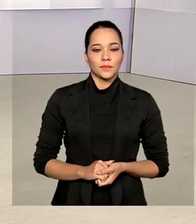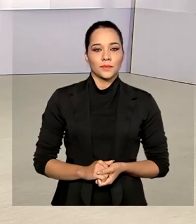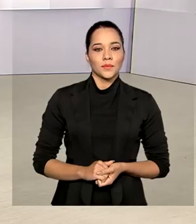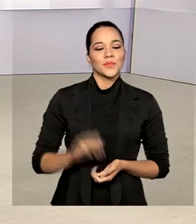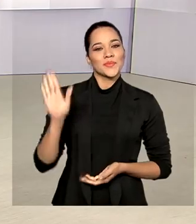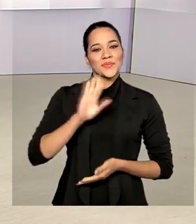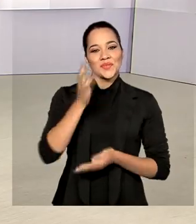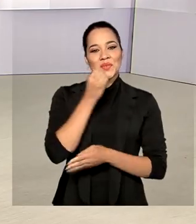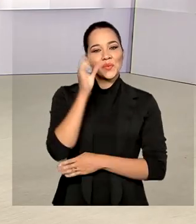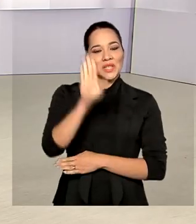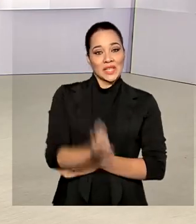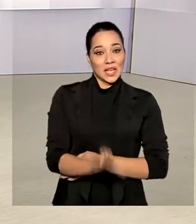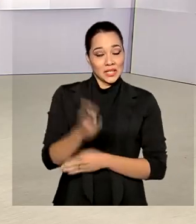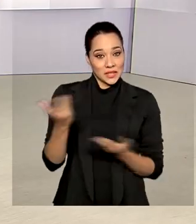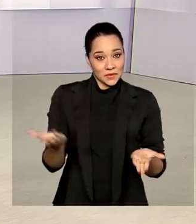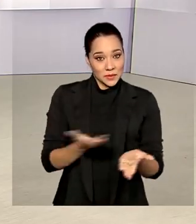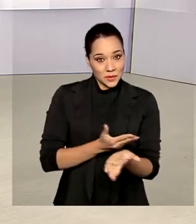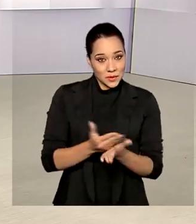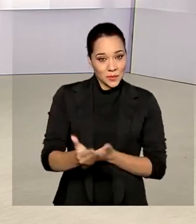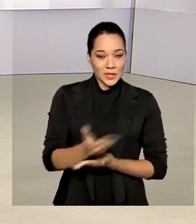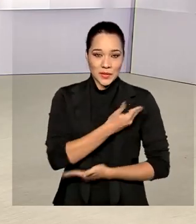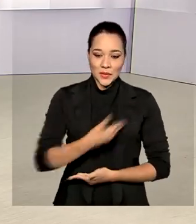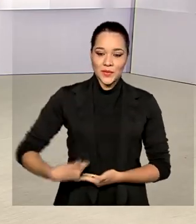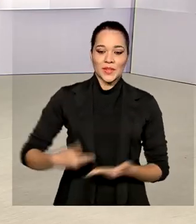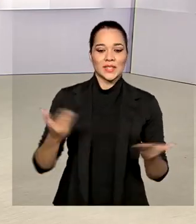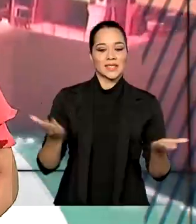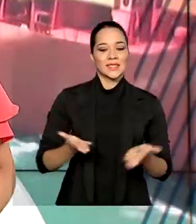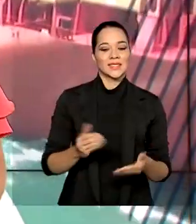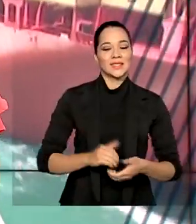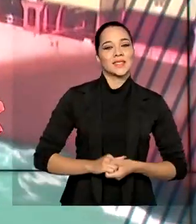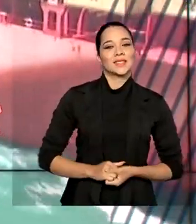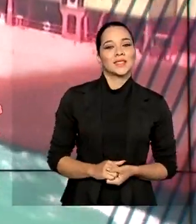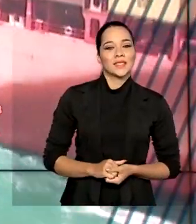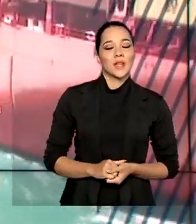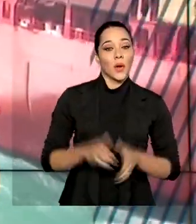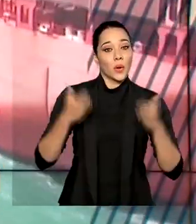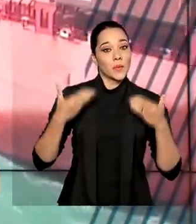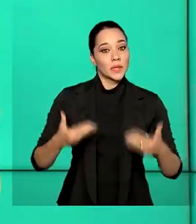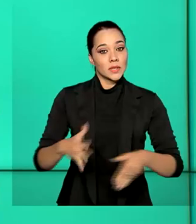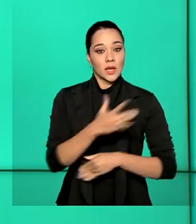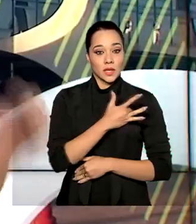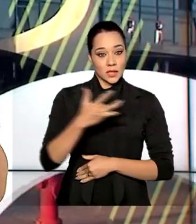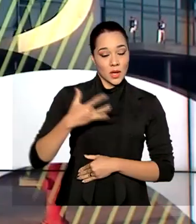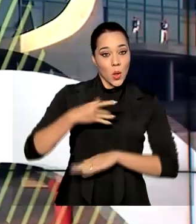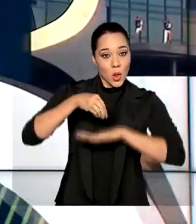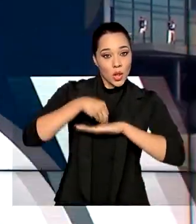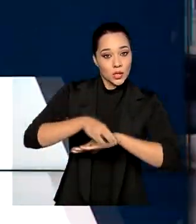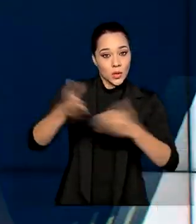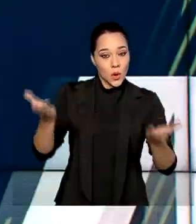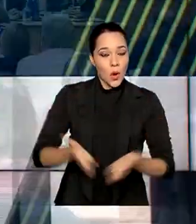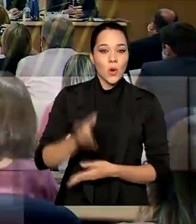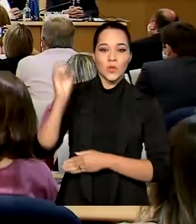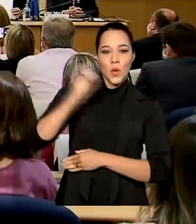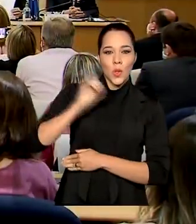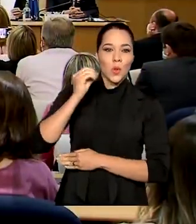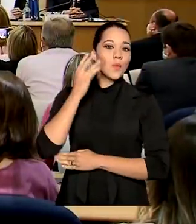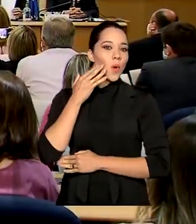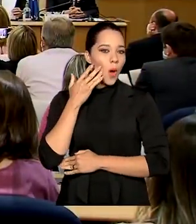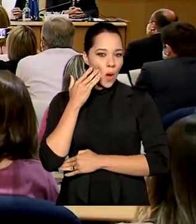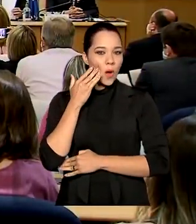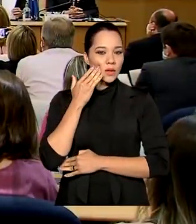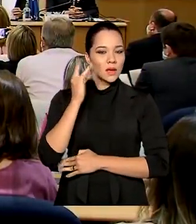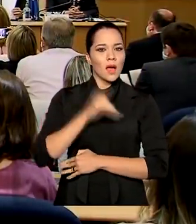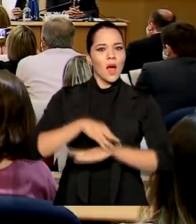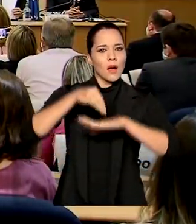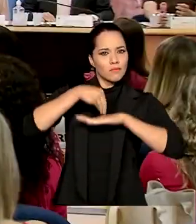Olá, boa tarde. Já estamos no ar com o Governo Agora. O Ministério da Saúde lançou hoje, outubro, rosa. A